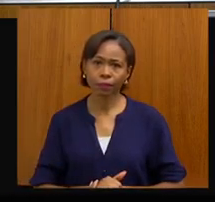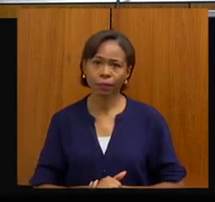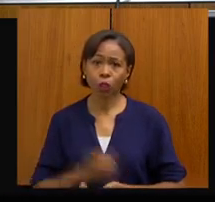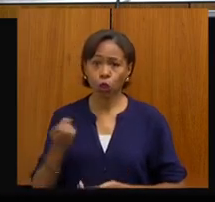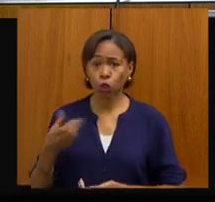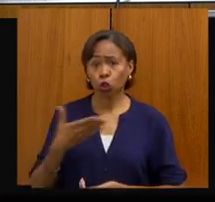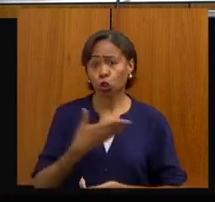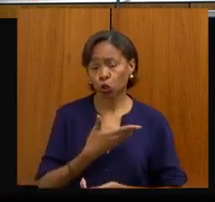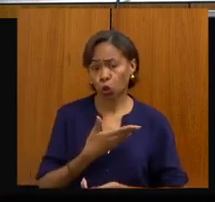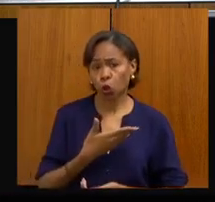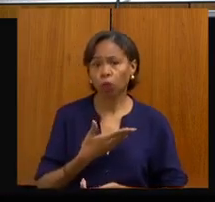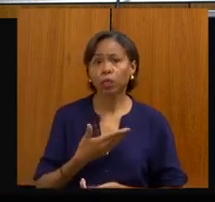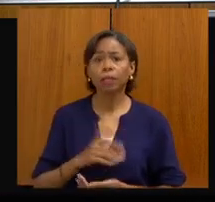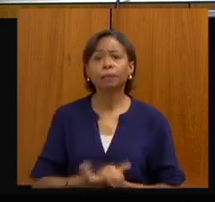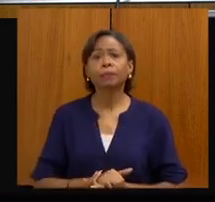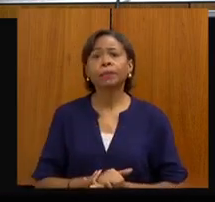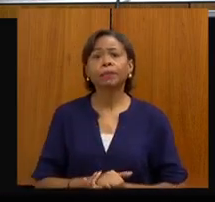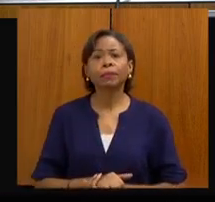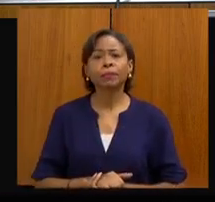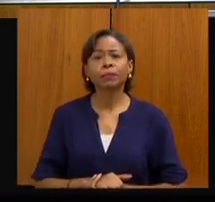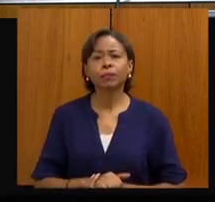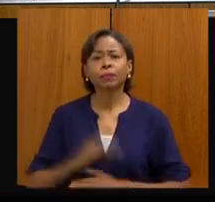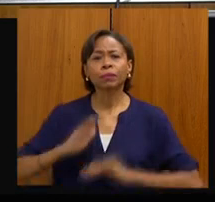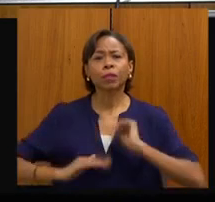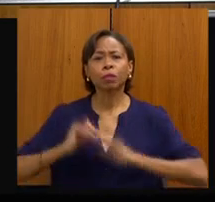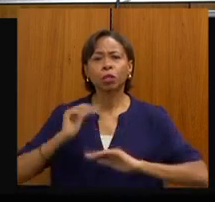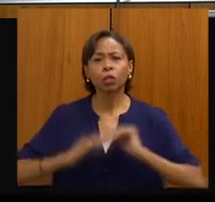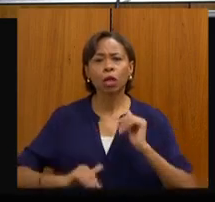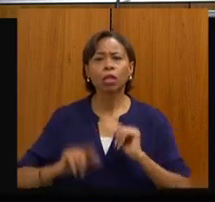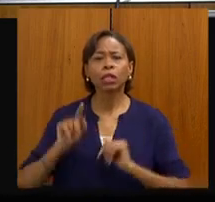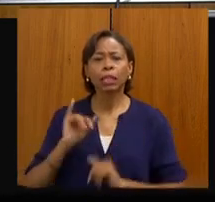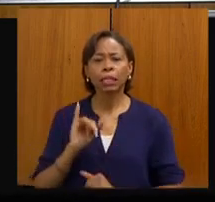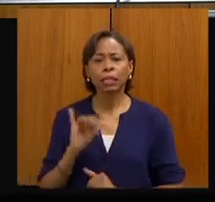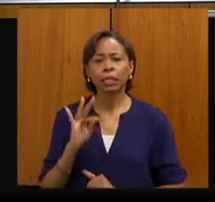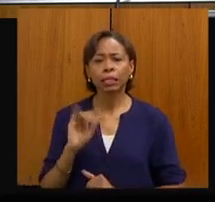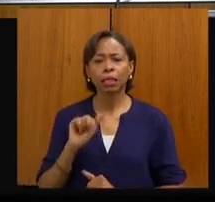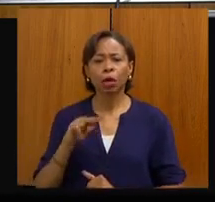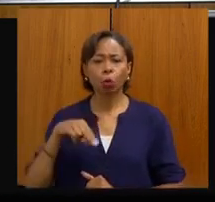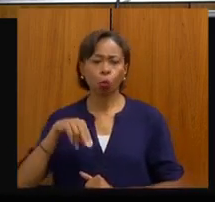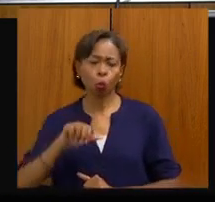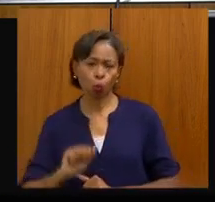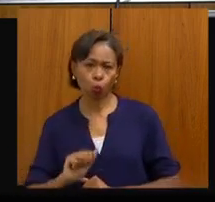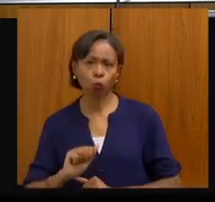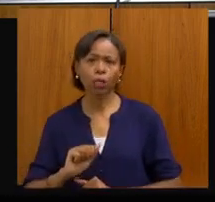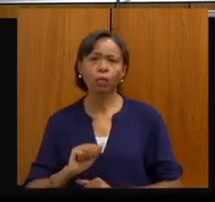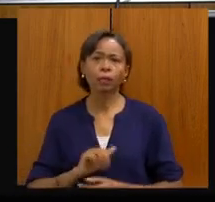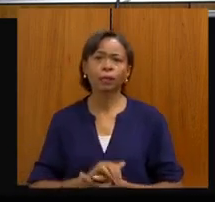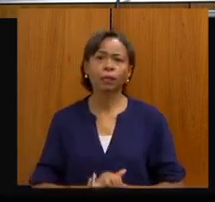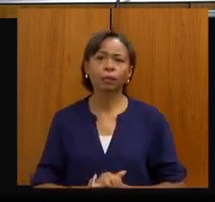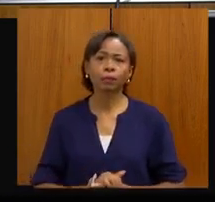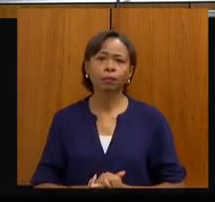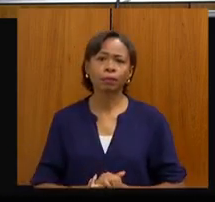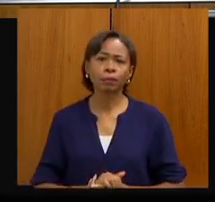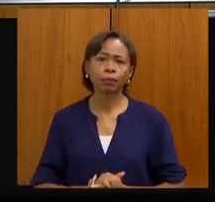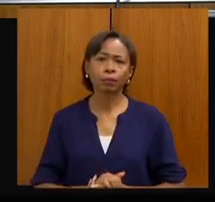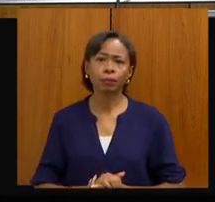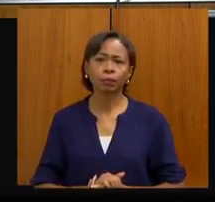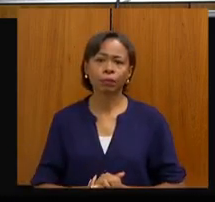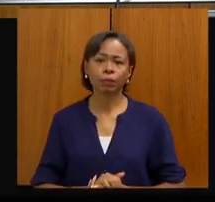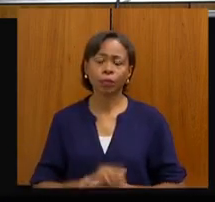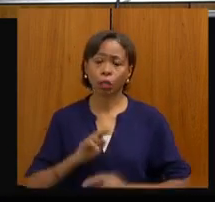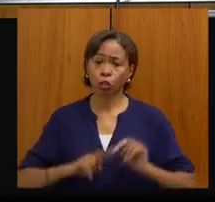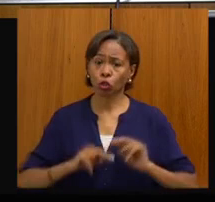as últimas, em dezembro de 19, Itaúna, Hospital Manuel Gonçalves, do município de Itaúna, como o NACOM. Em junho de 21,